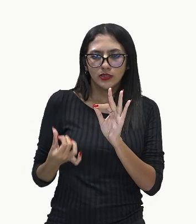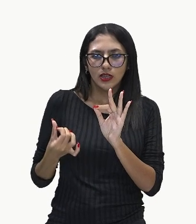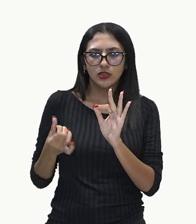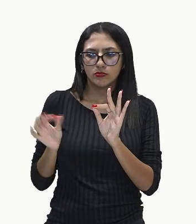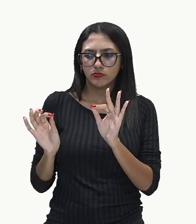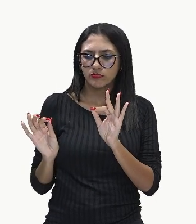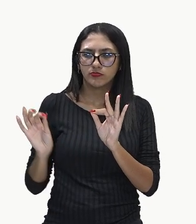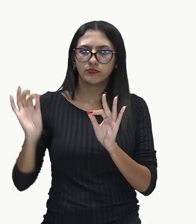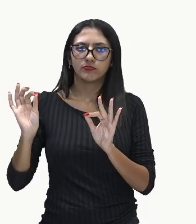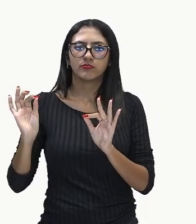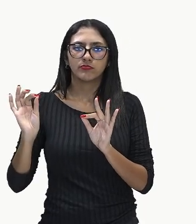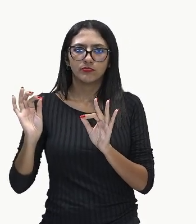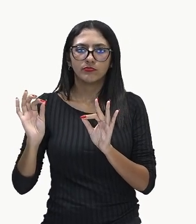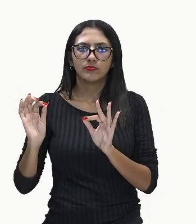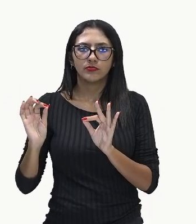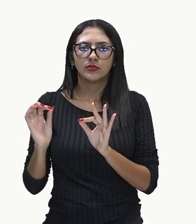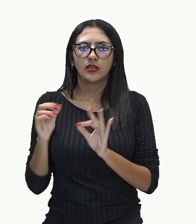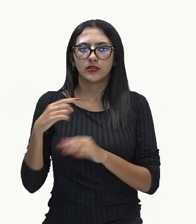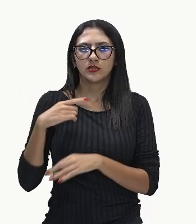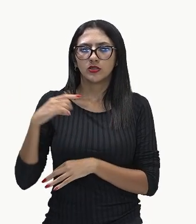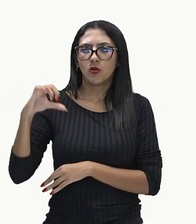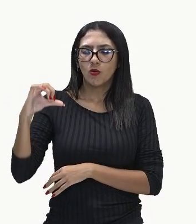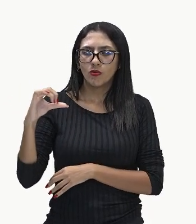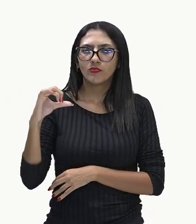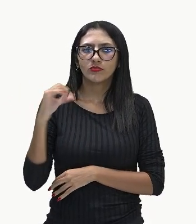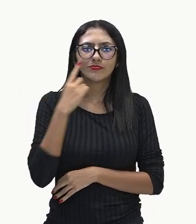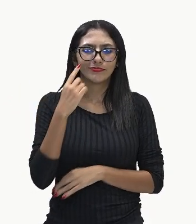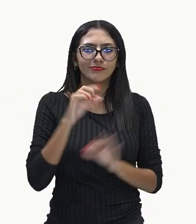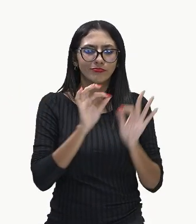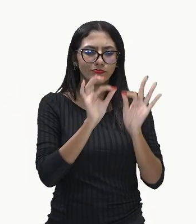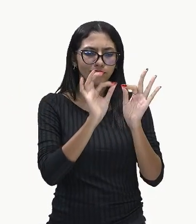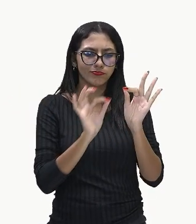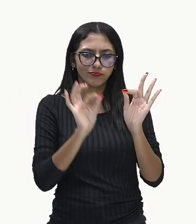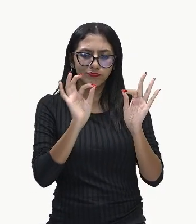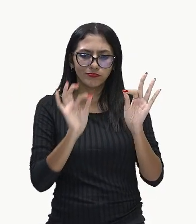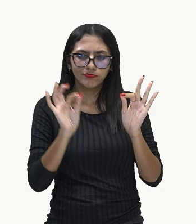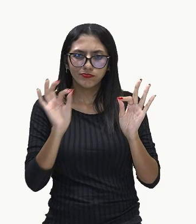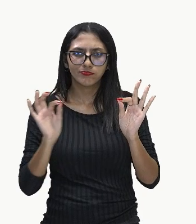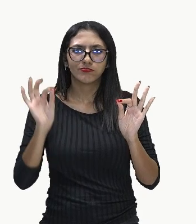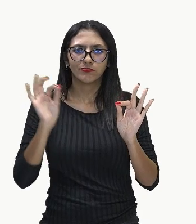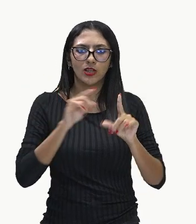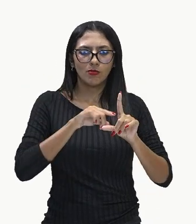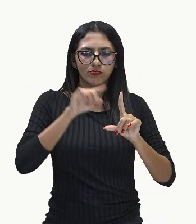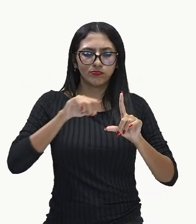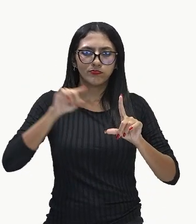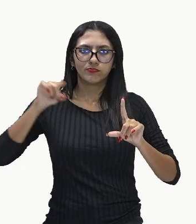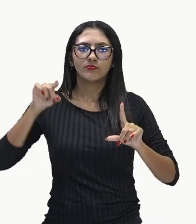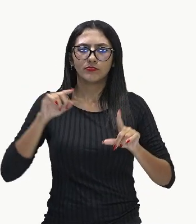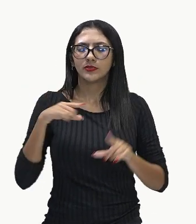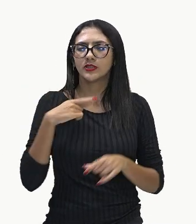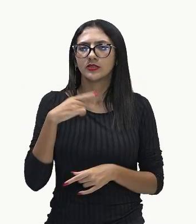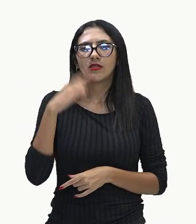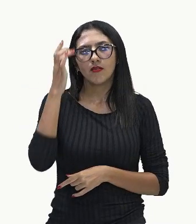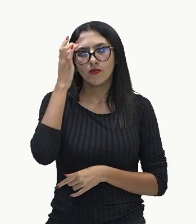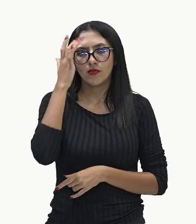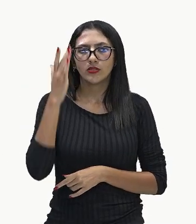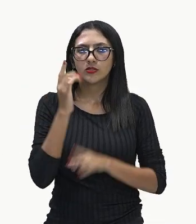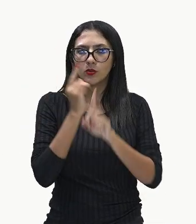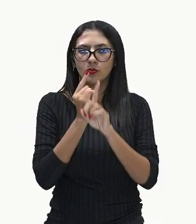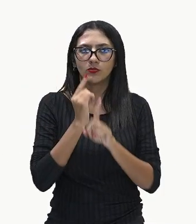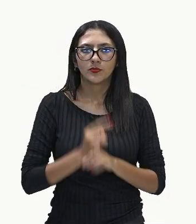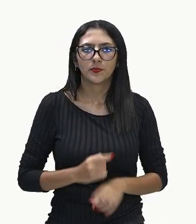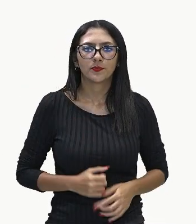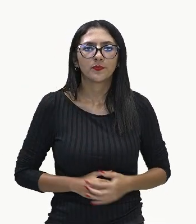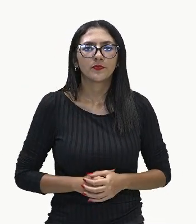e no décimo segundo, 9, ok? Simples de fazer a leitura, tudo bem?